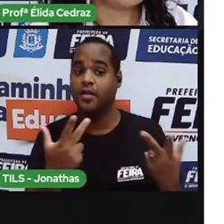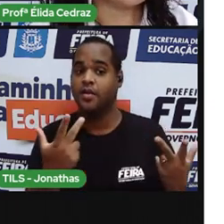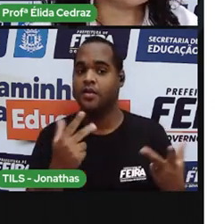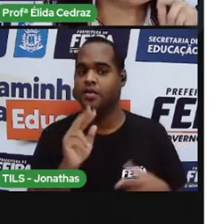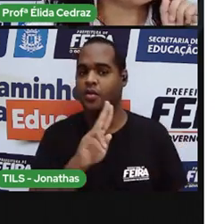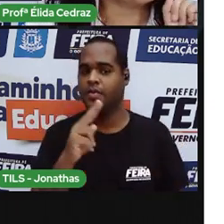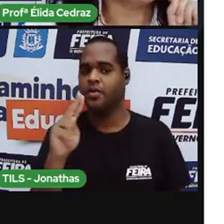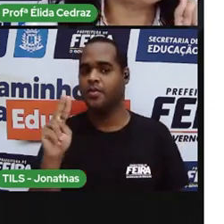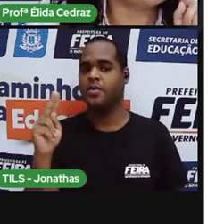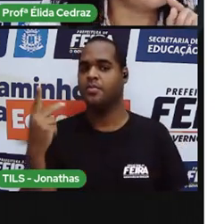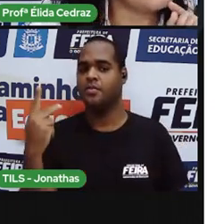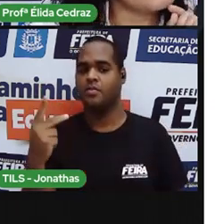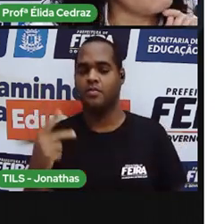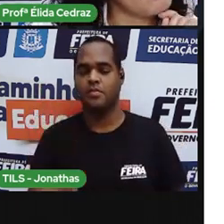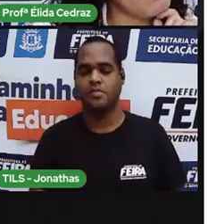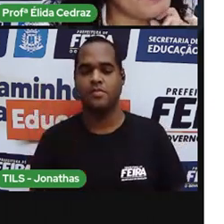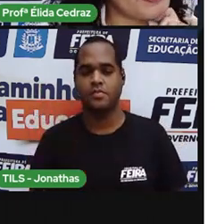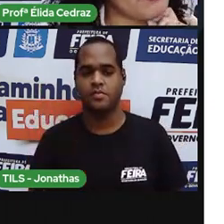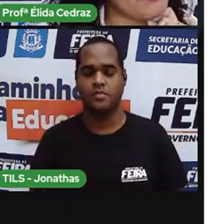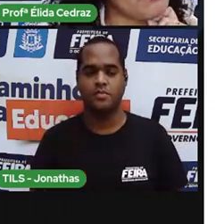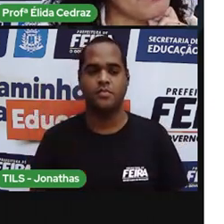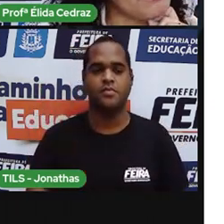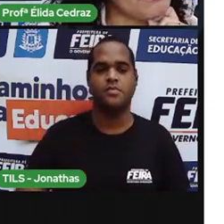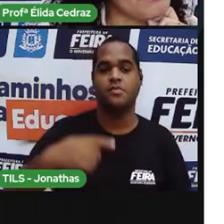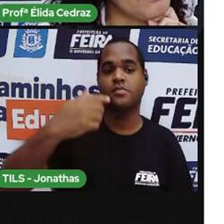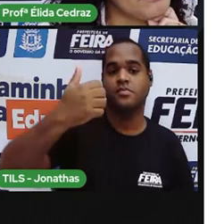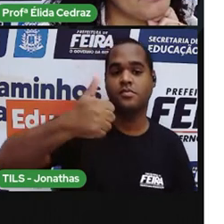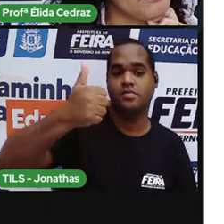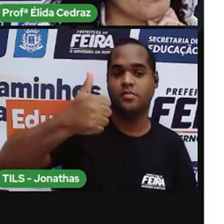só. Esse primeiro